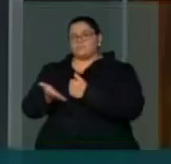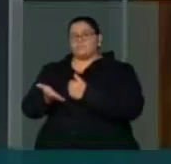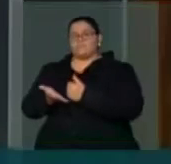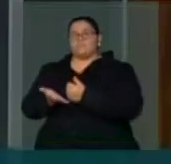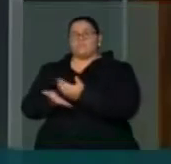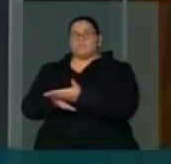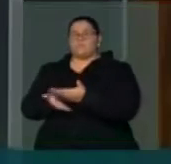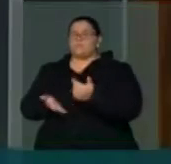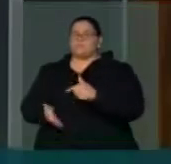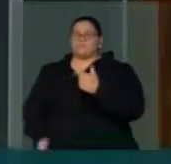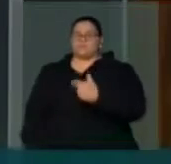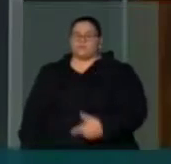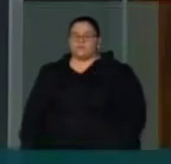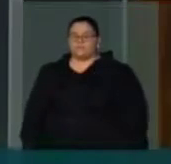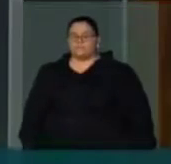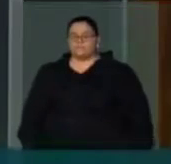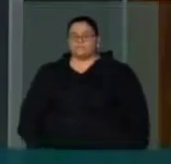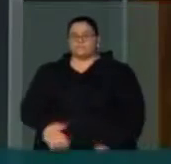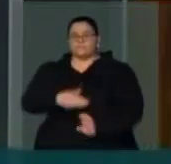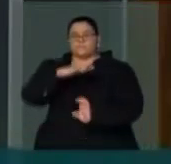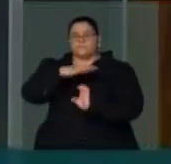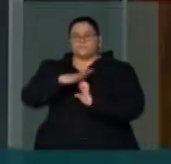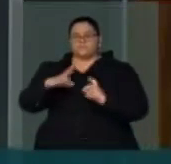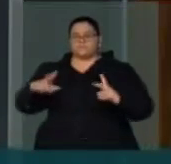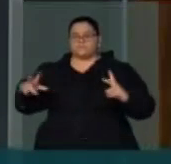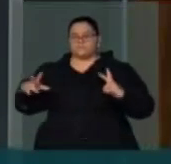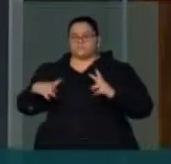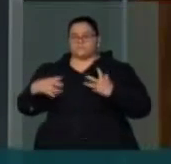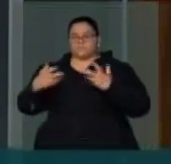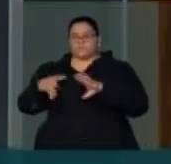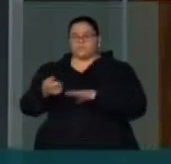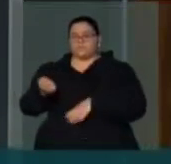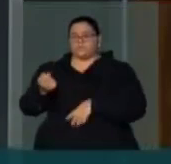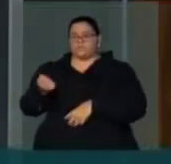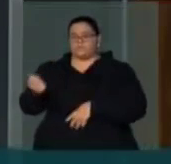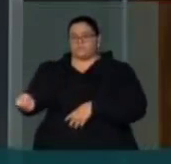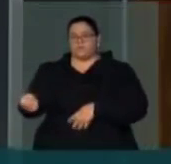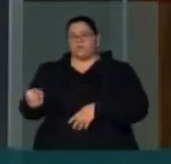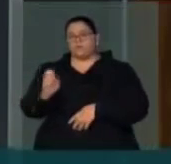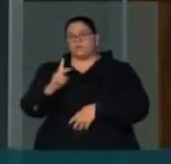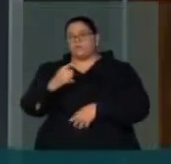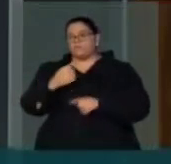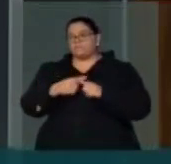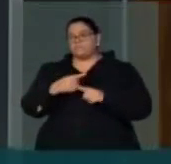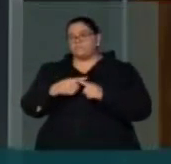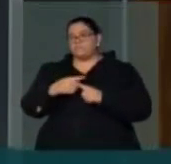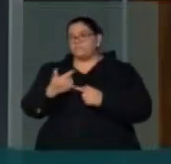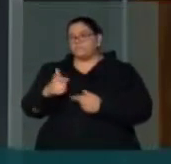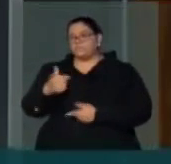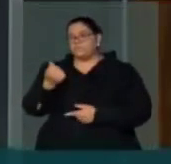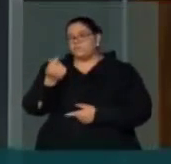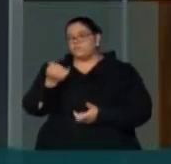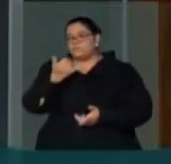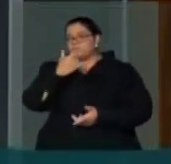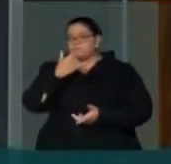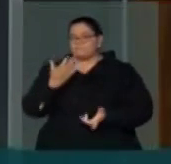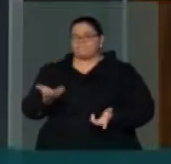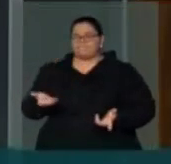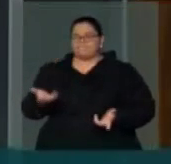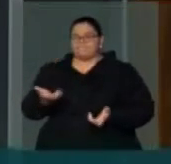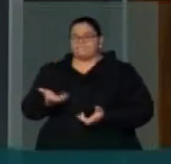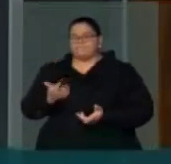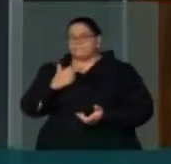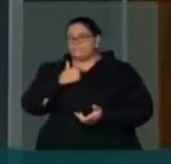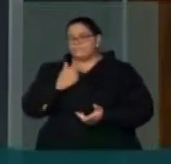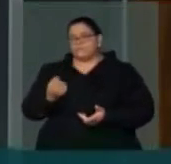pode censurar uma empresa privada que toma decisões prudenciais diante de um quadro de incertezas econômicas e